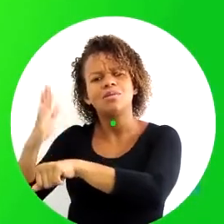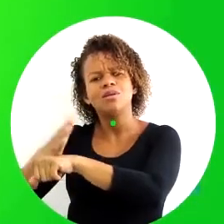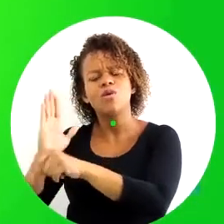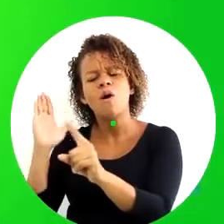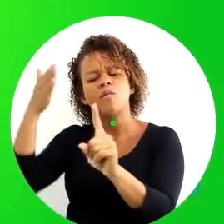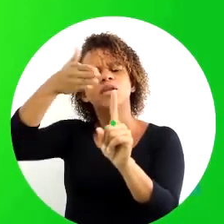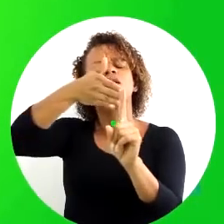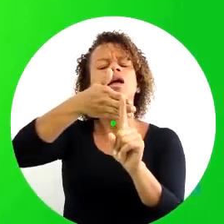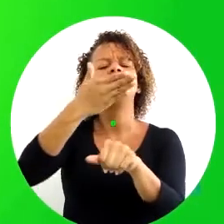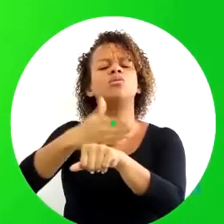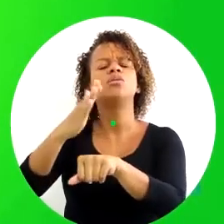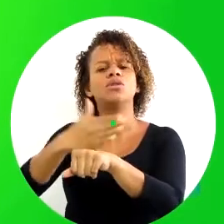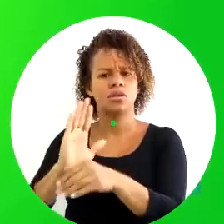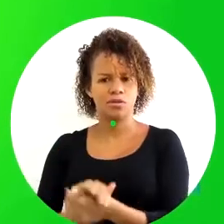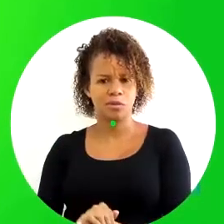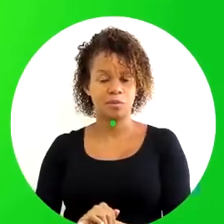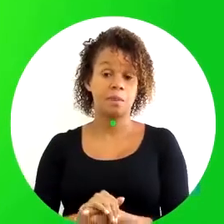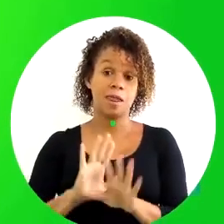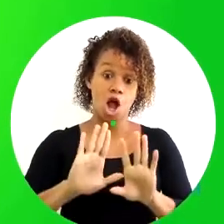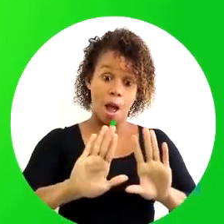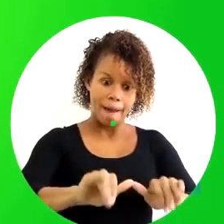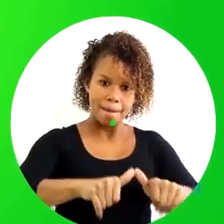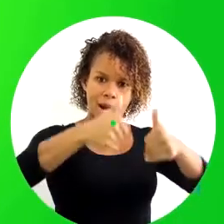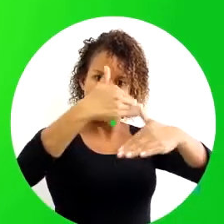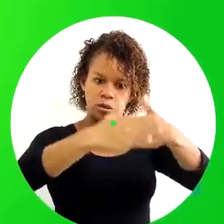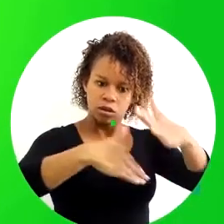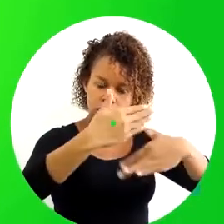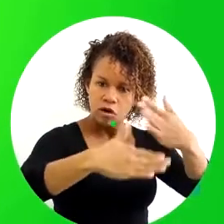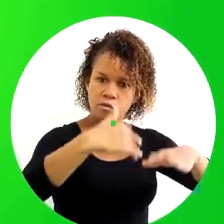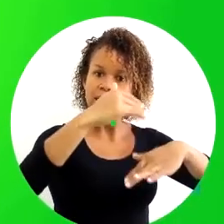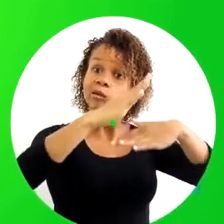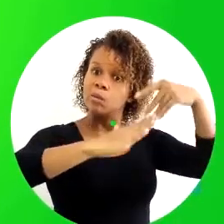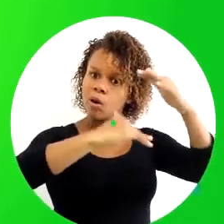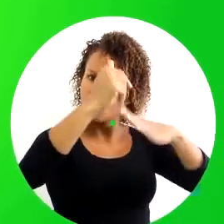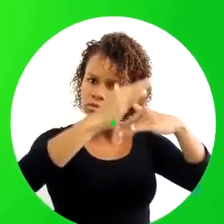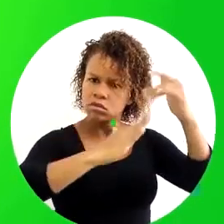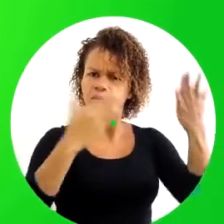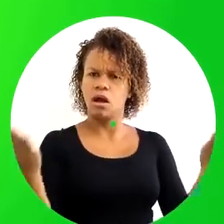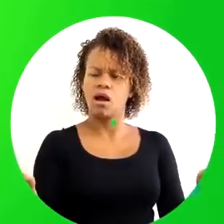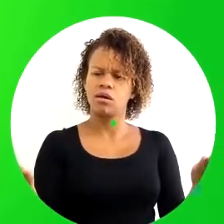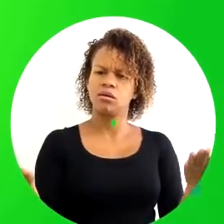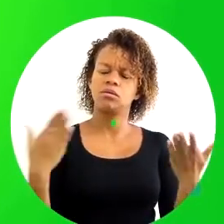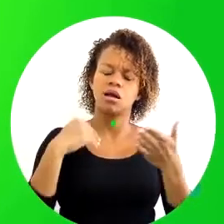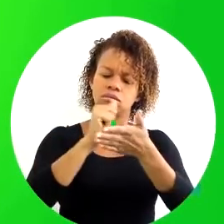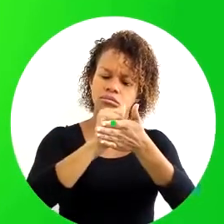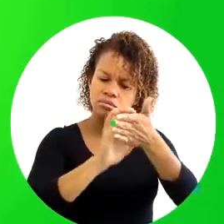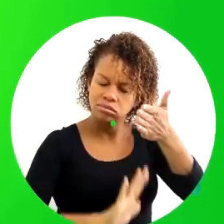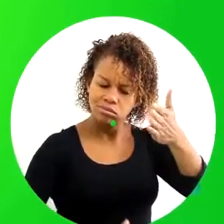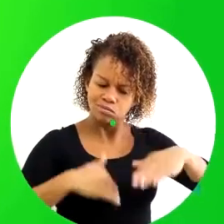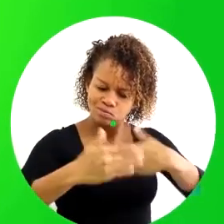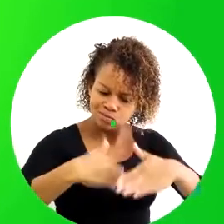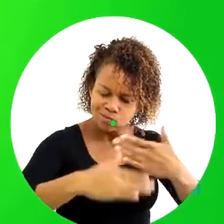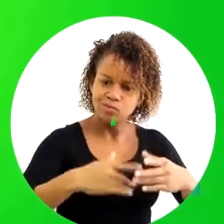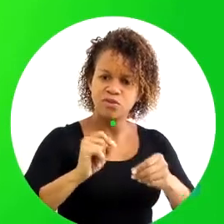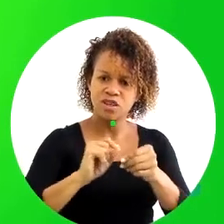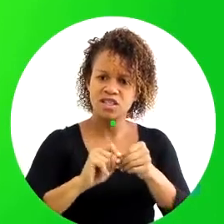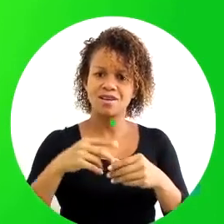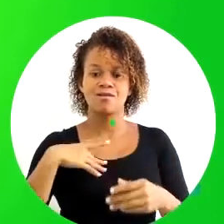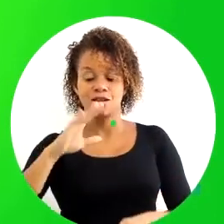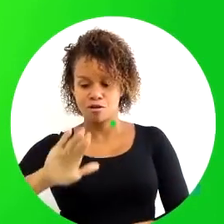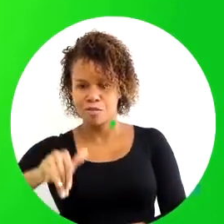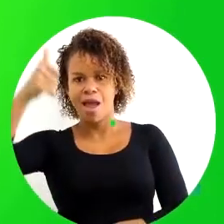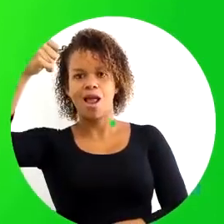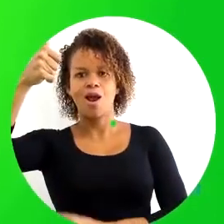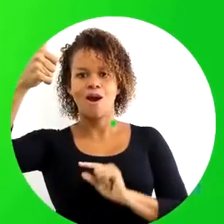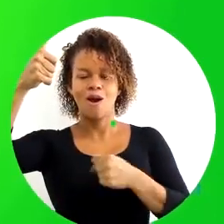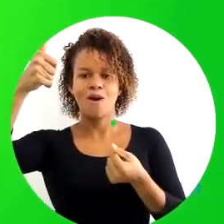O que ele tem como objetivo? A finalidade do treinamento é de melhorar o desenvolvimento desses profissionais no desempenho das suas tarefas, de fazer com que